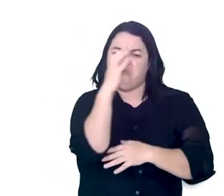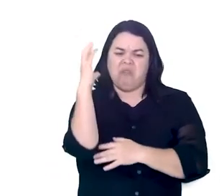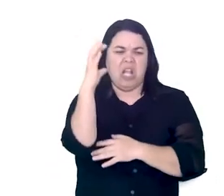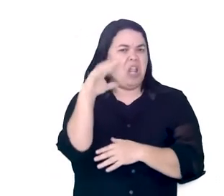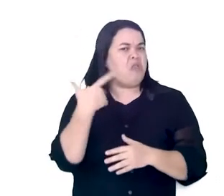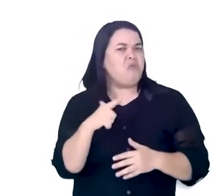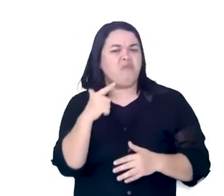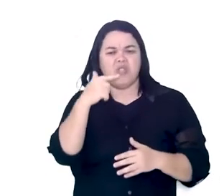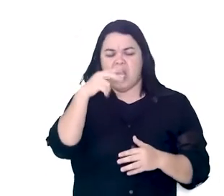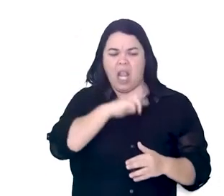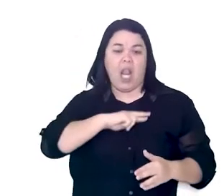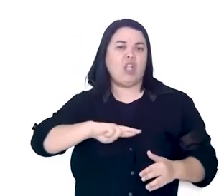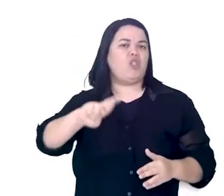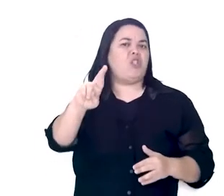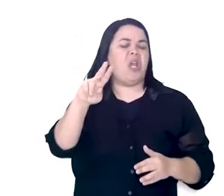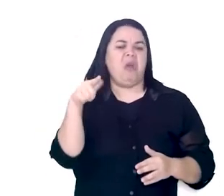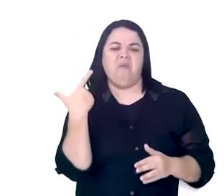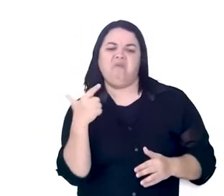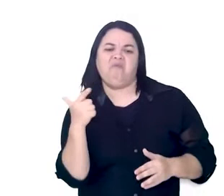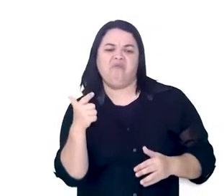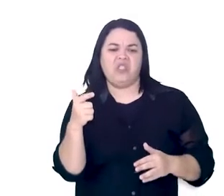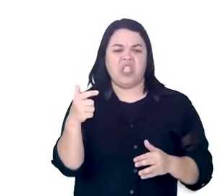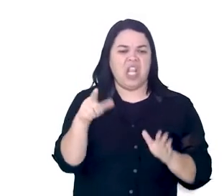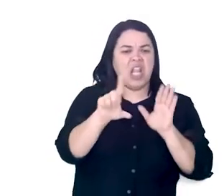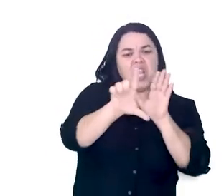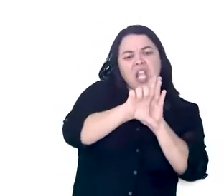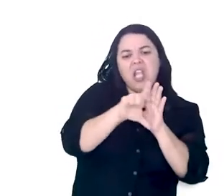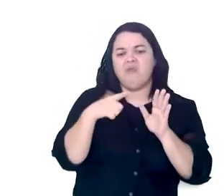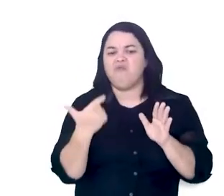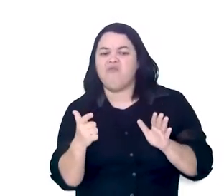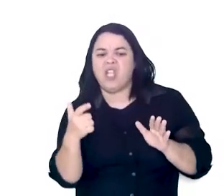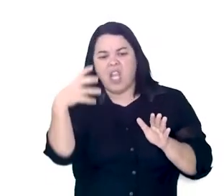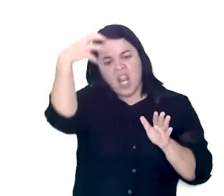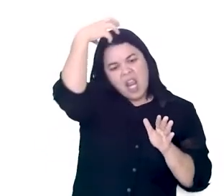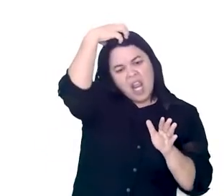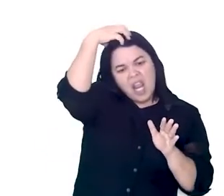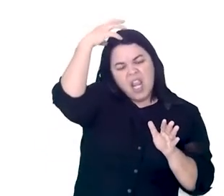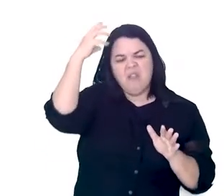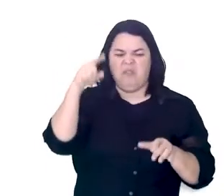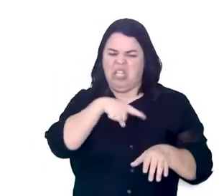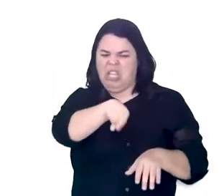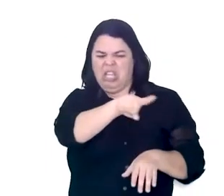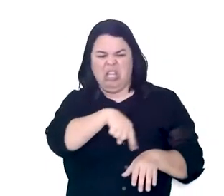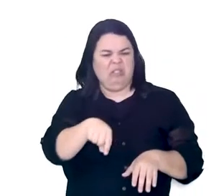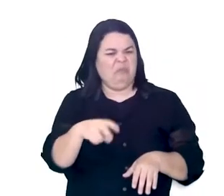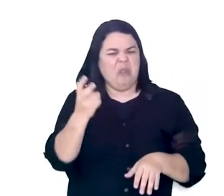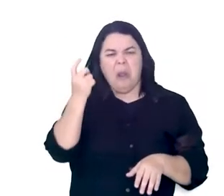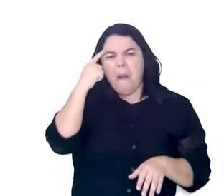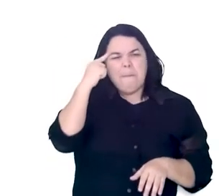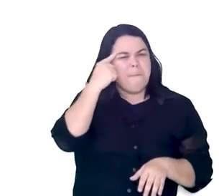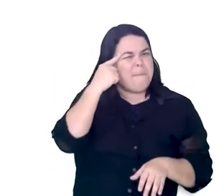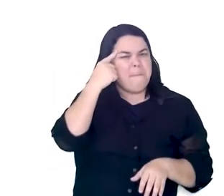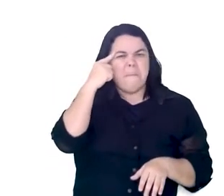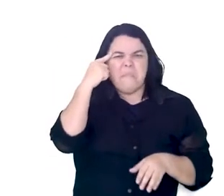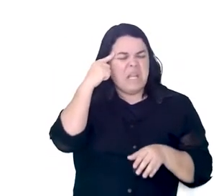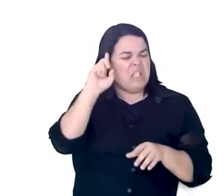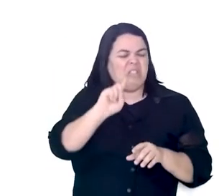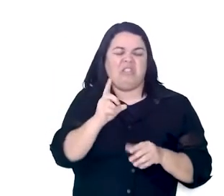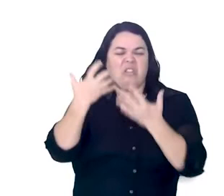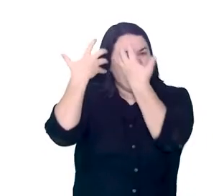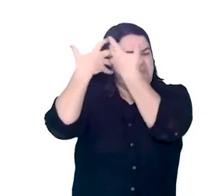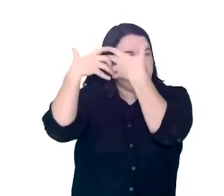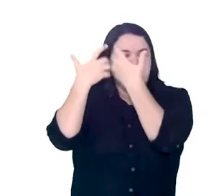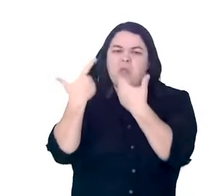fé, nem lei, nem rei. Freio comum de todo homem racional. E em sinal dessa